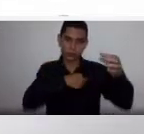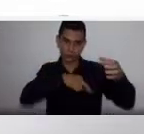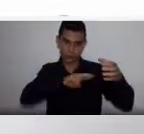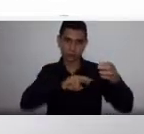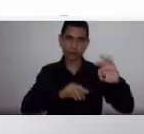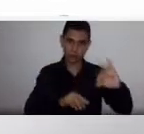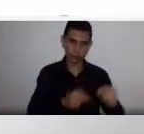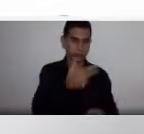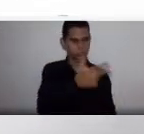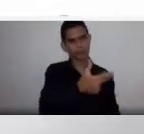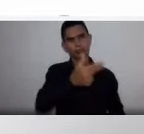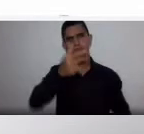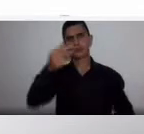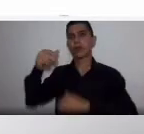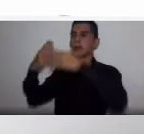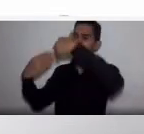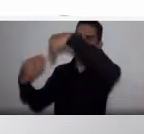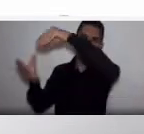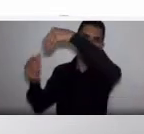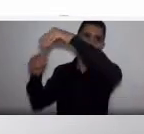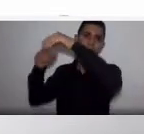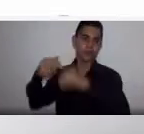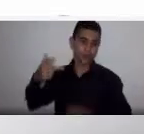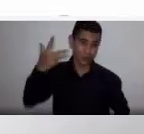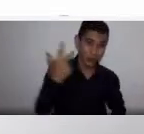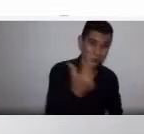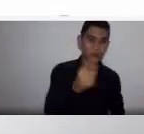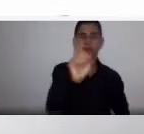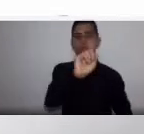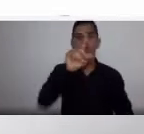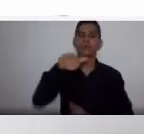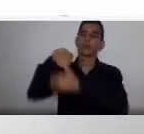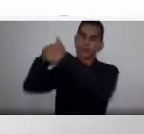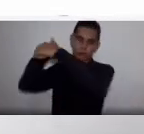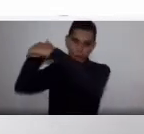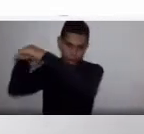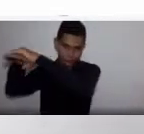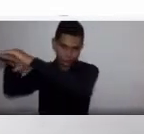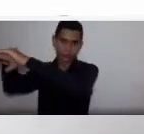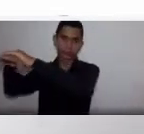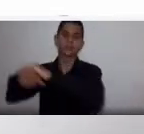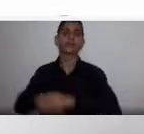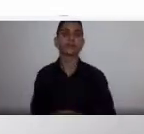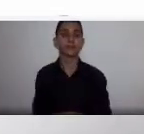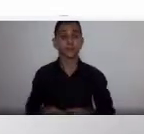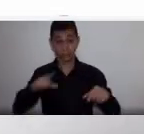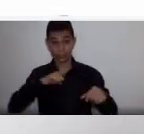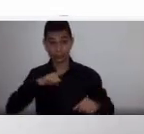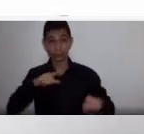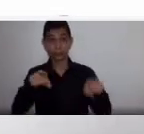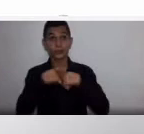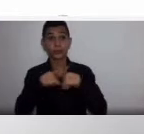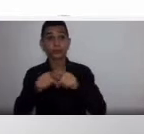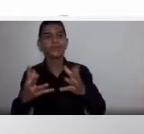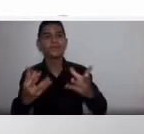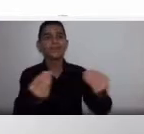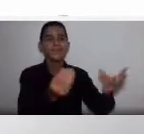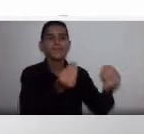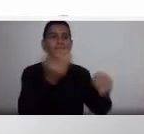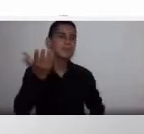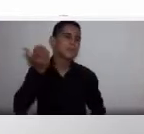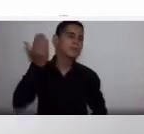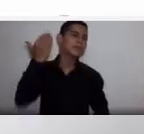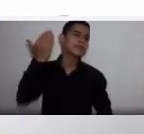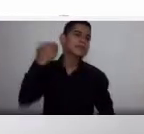os pacientes que aceitam a transfusão. Já foi muito idolatrado no passado, mas a minha